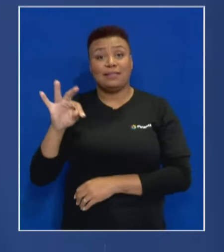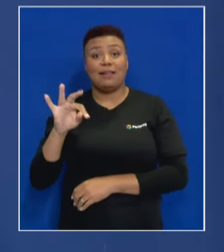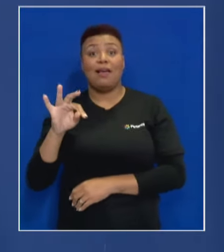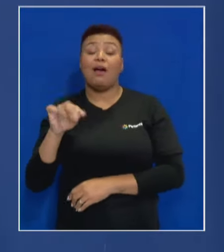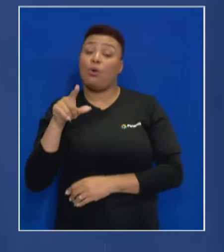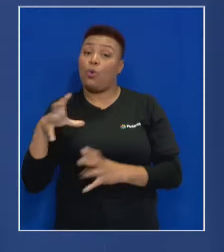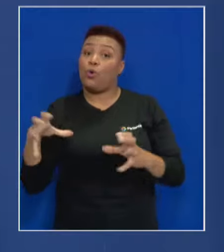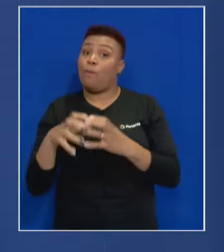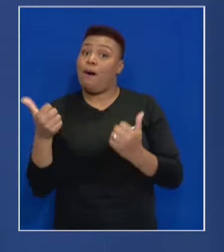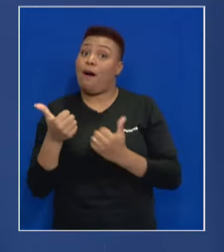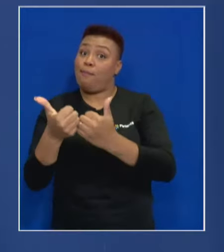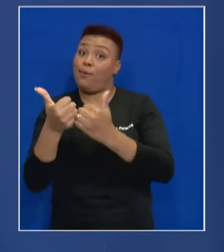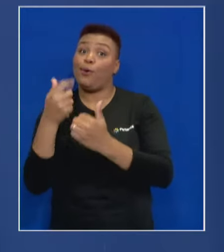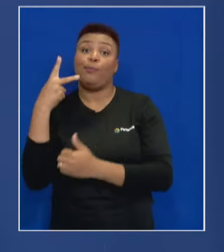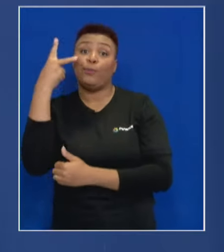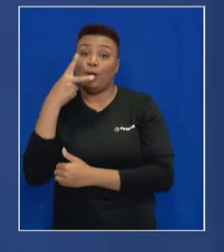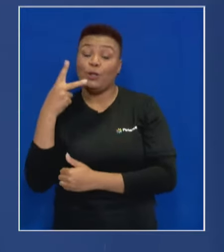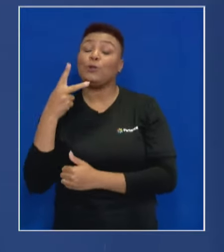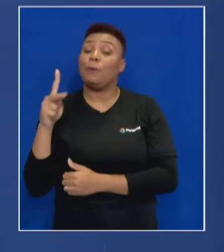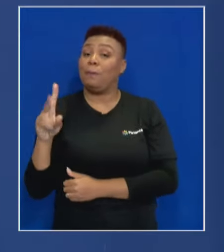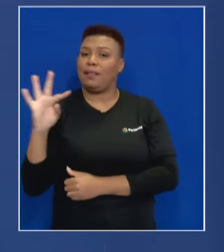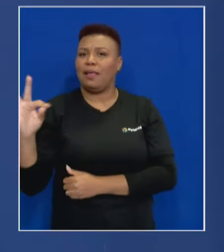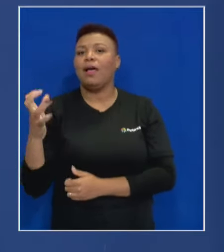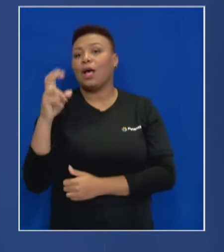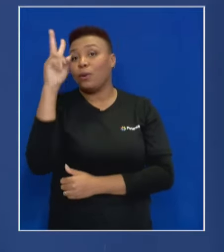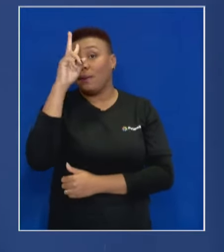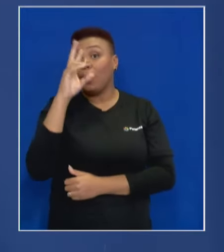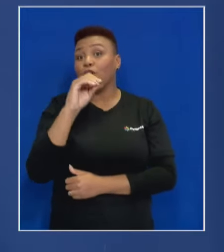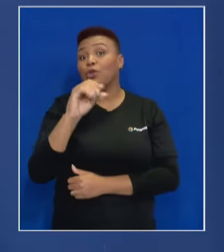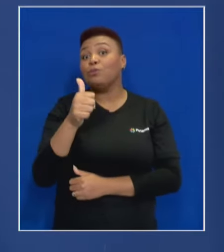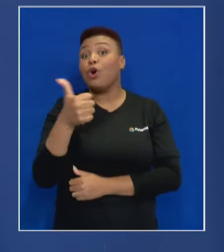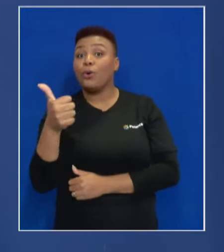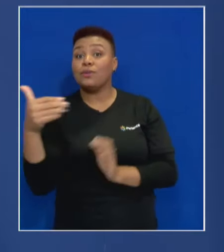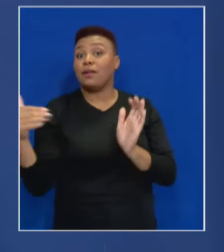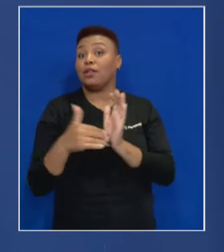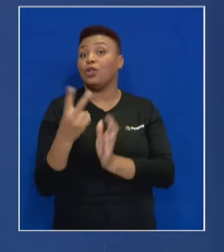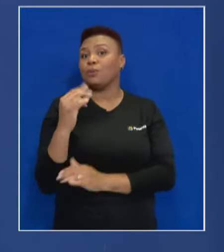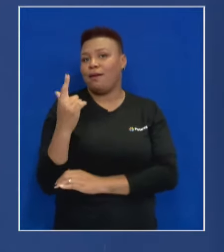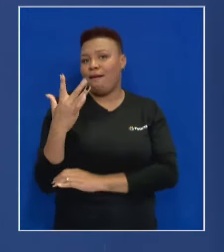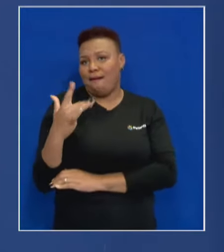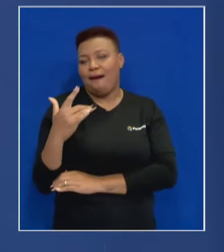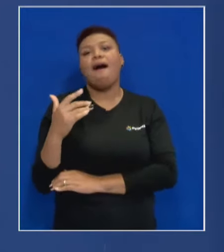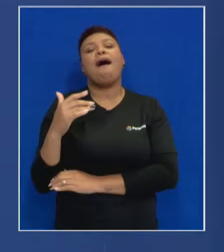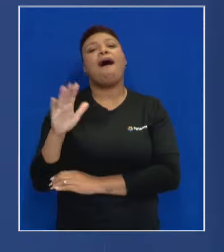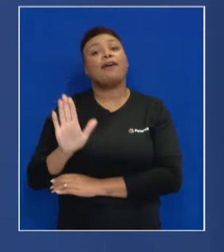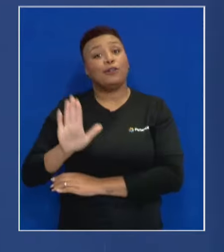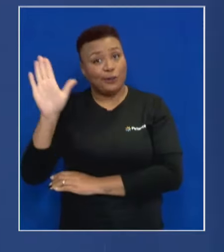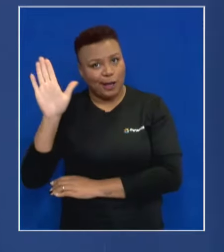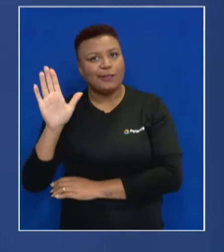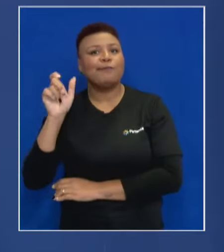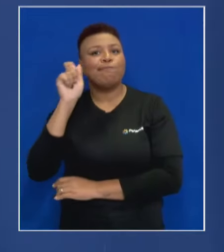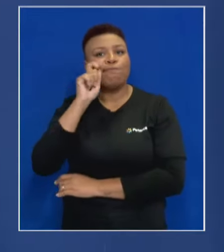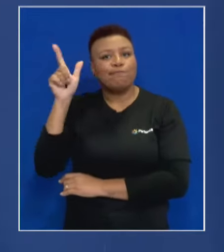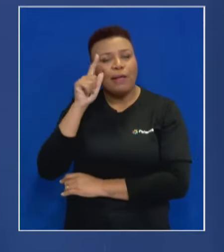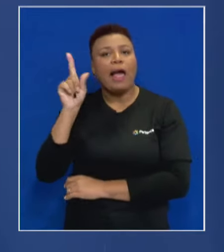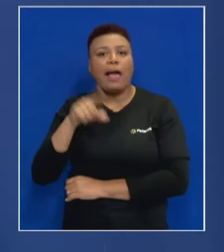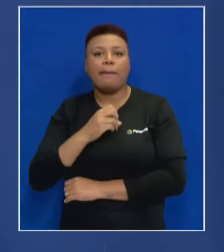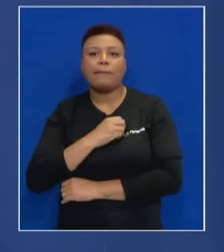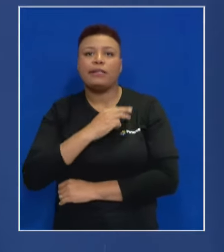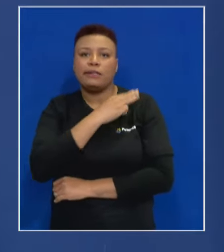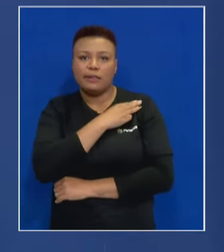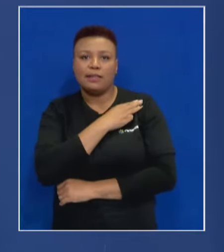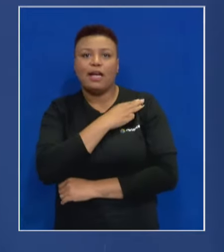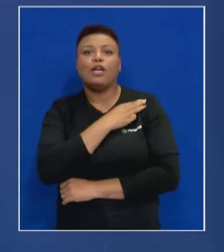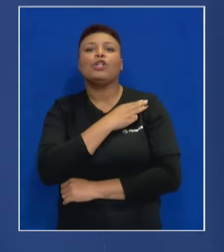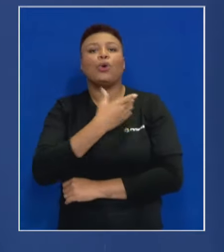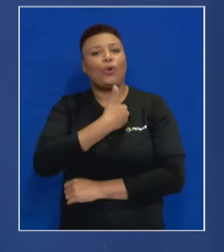do PT. Além disso, é preciso lembrar que entre 2011 e 2014, a candidata Maria do Rosário foi ministra dos Direitos Humanos no governo Dilma Rousseff.